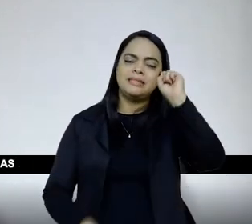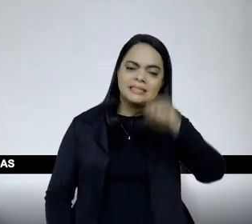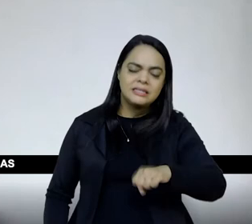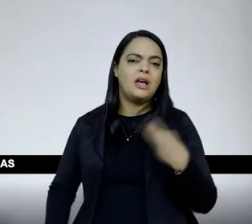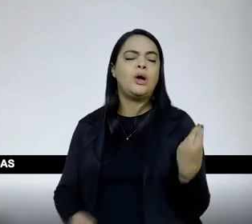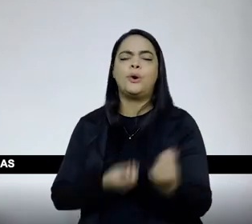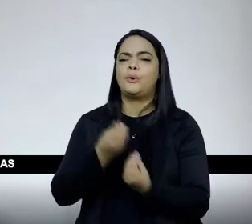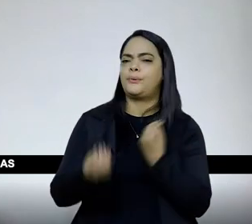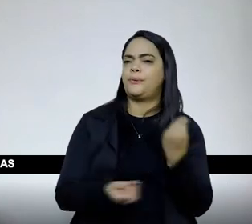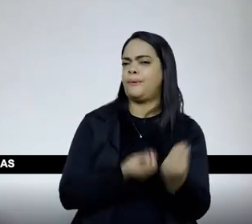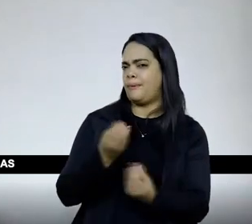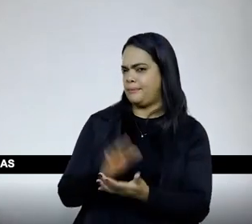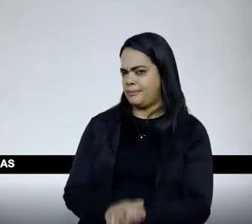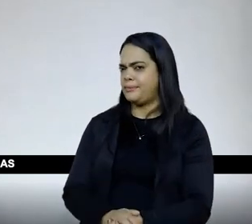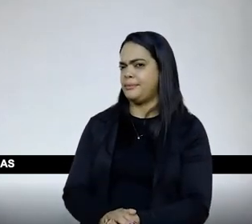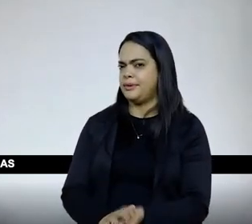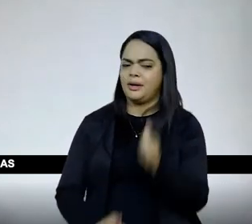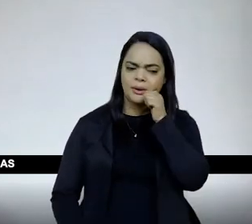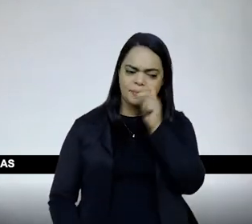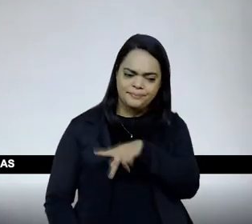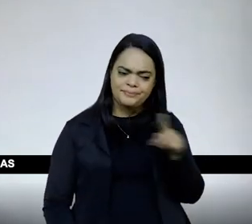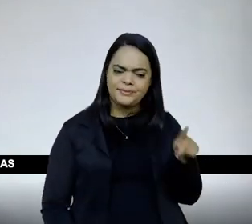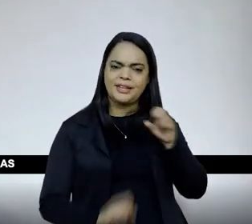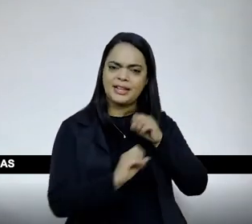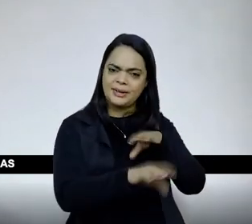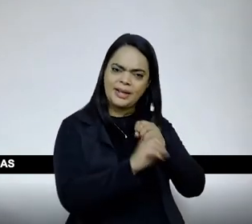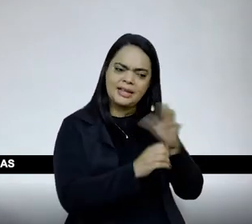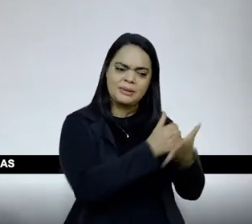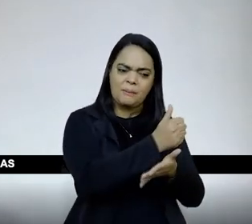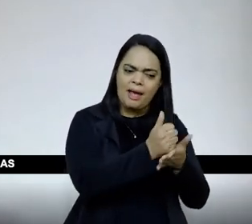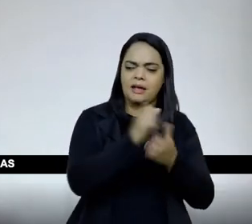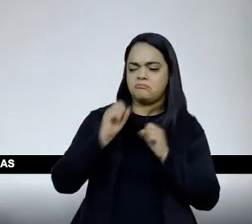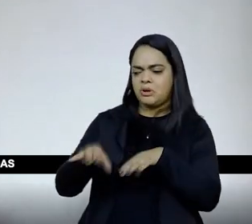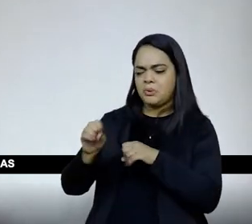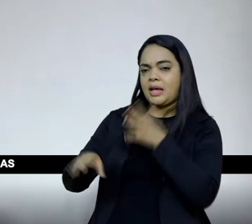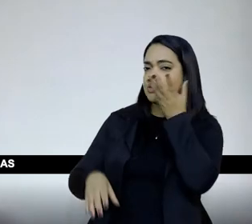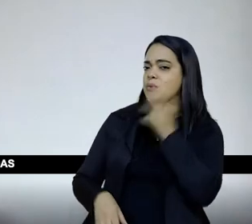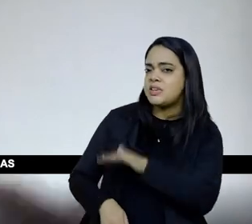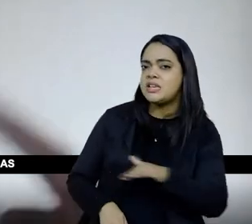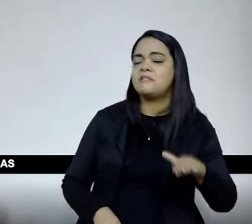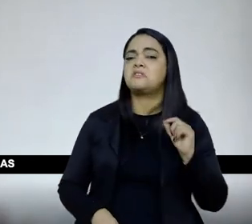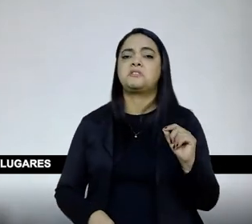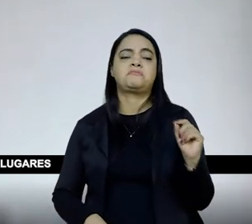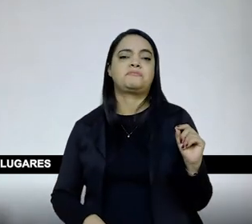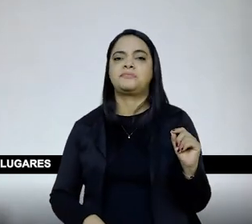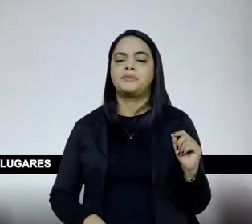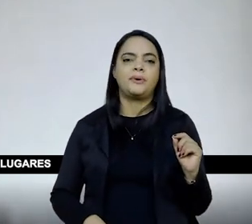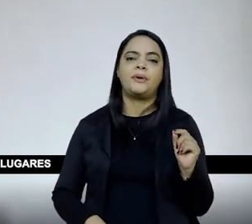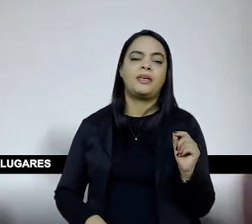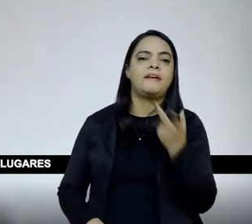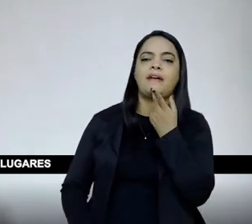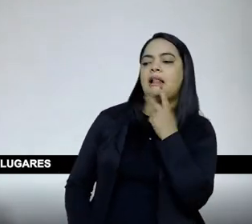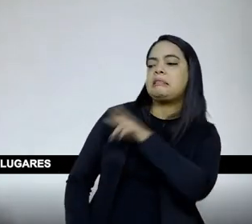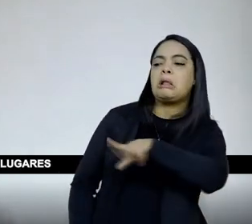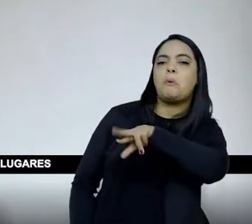comunicar com professoras da educação base, da educação infantil, que muitas vezes não são nem reconhecidas como professoras,